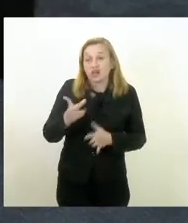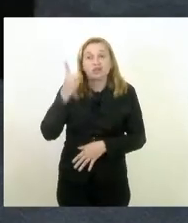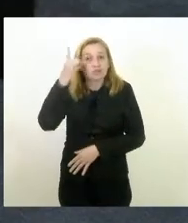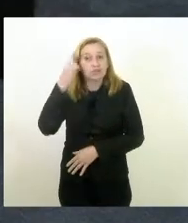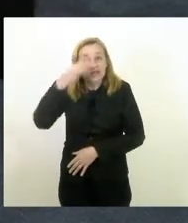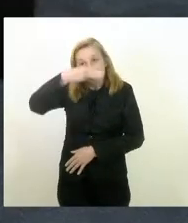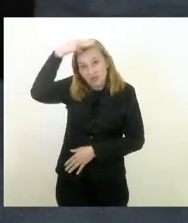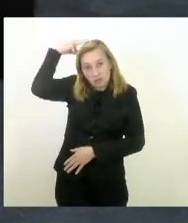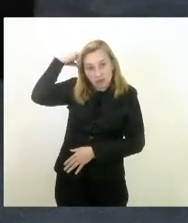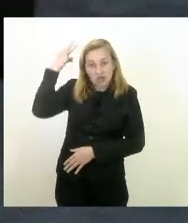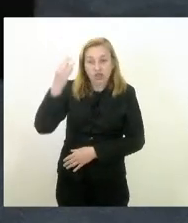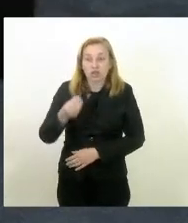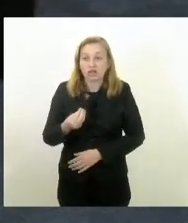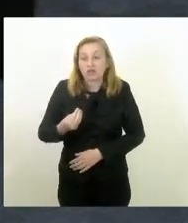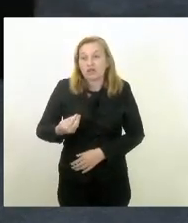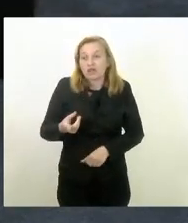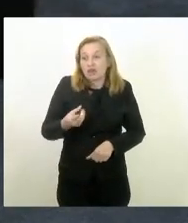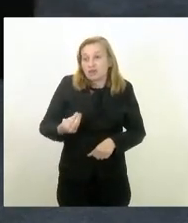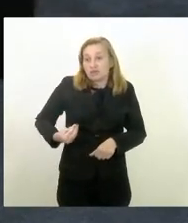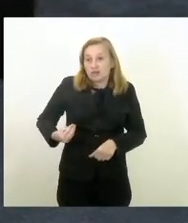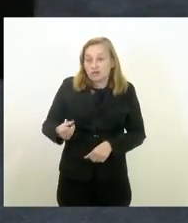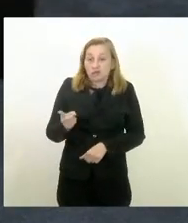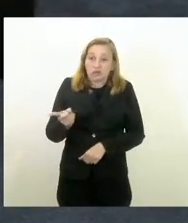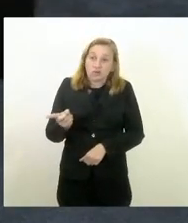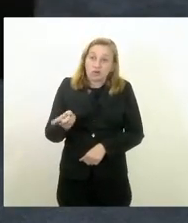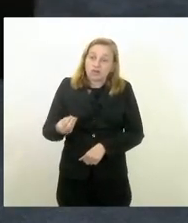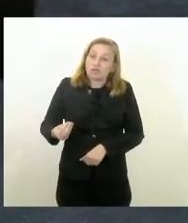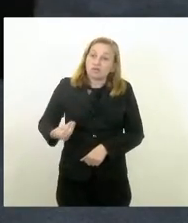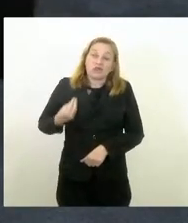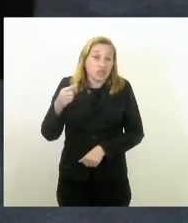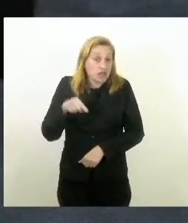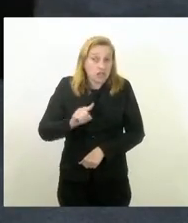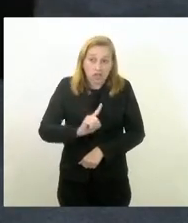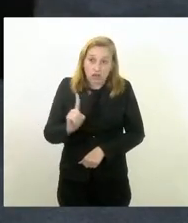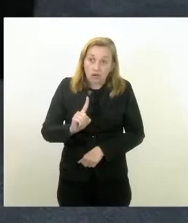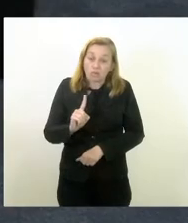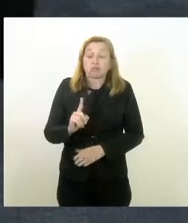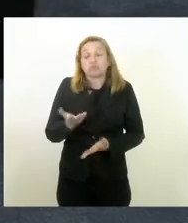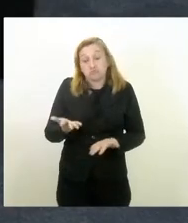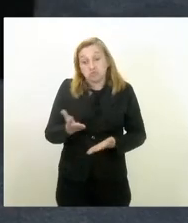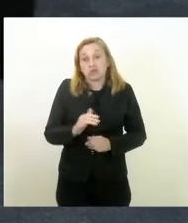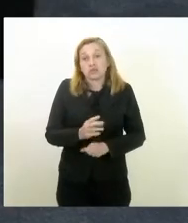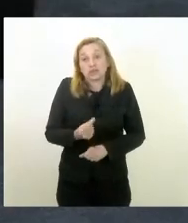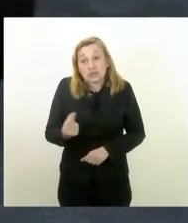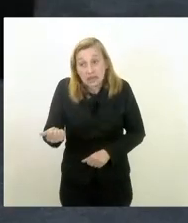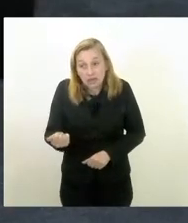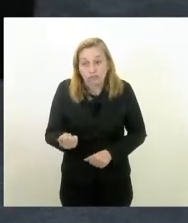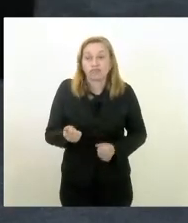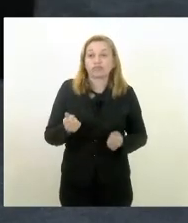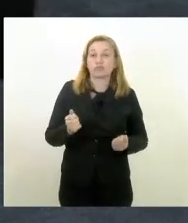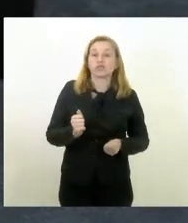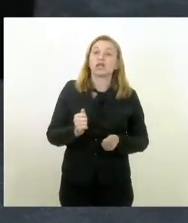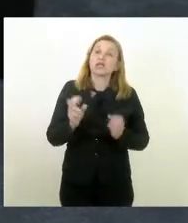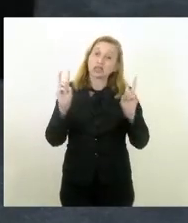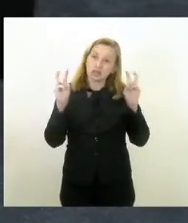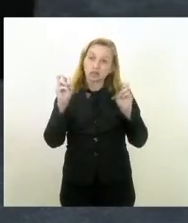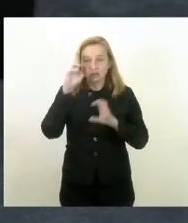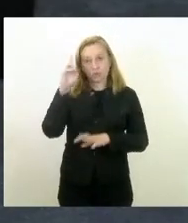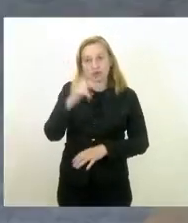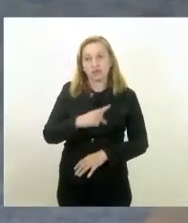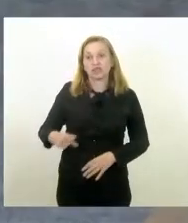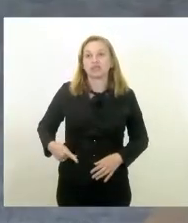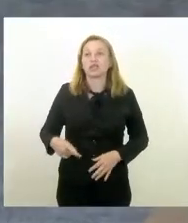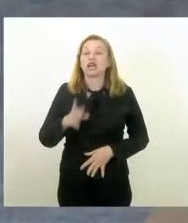Márcio Pacheco nesse momento não está presente mas estava aqui até há pouco era essa questão senhor presidente